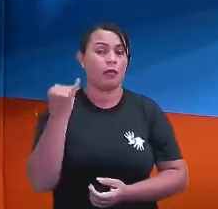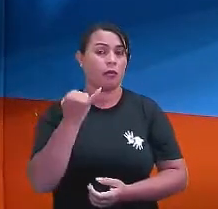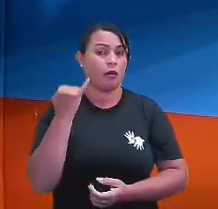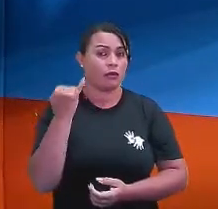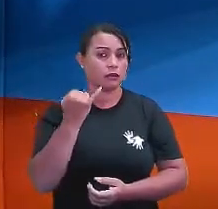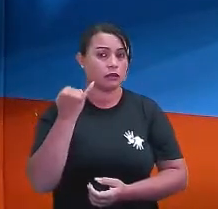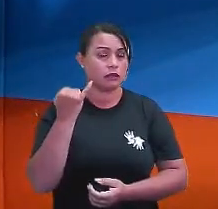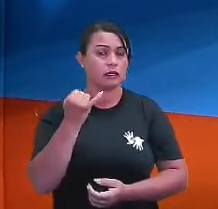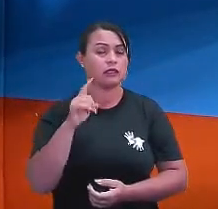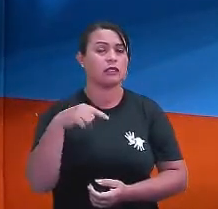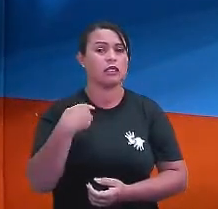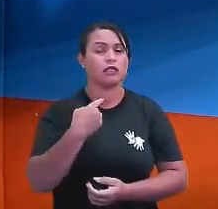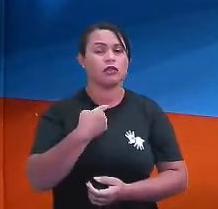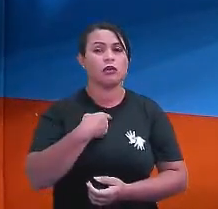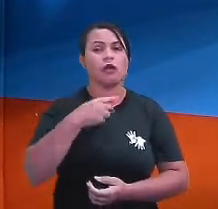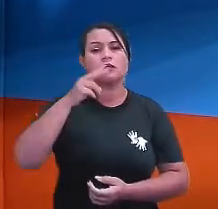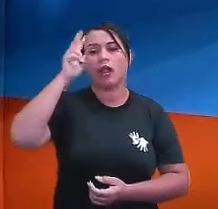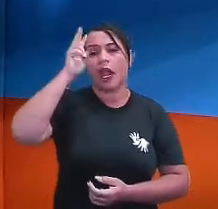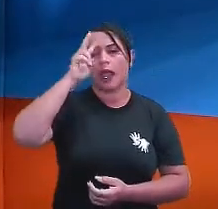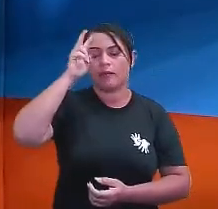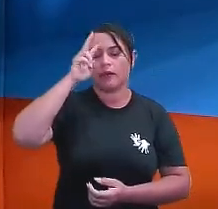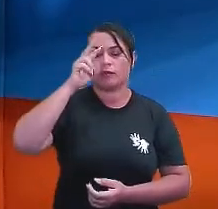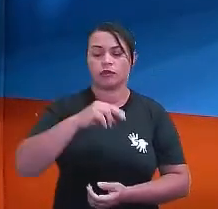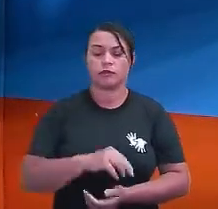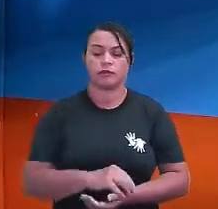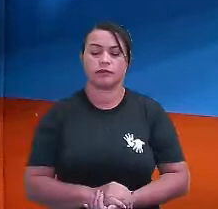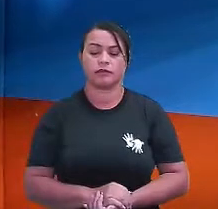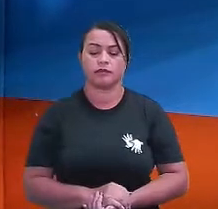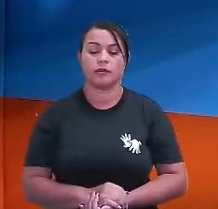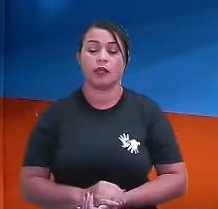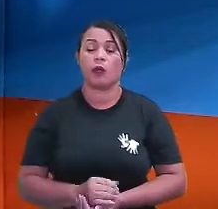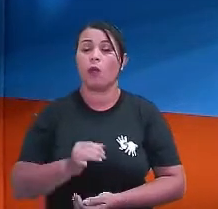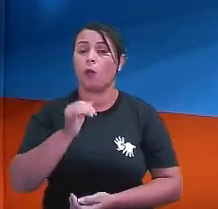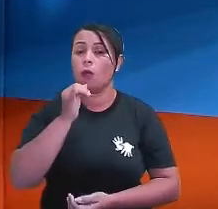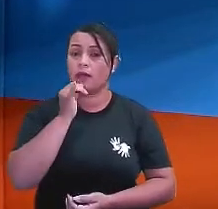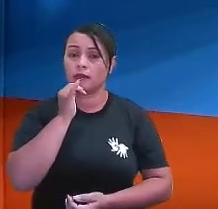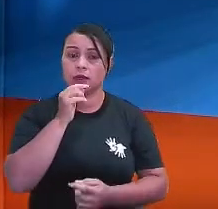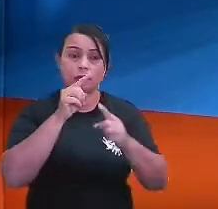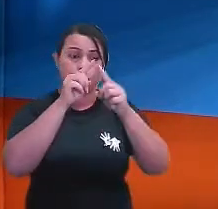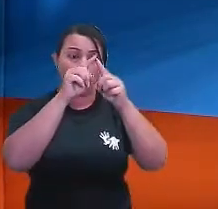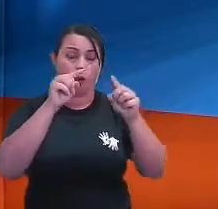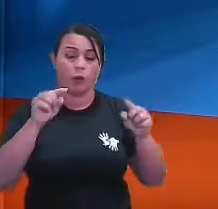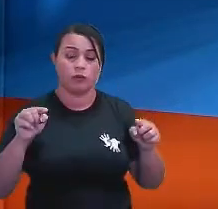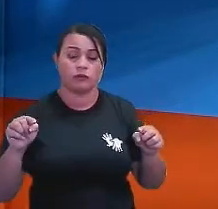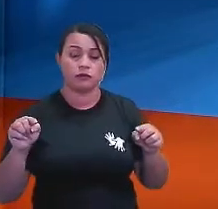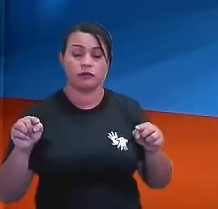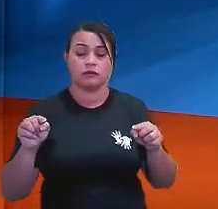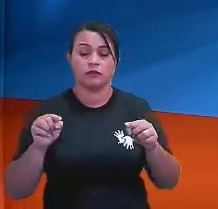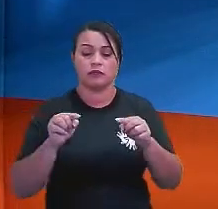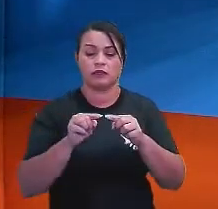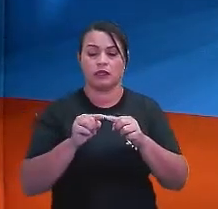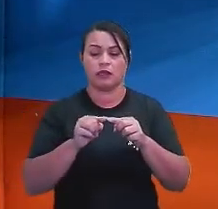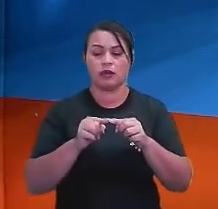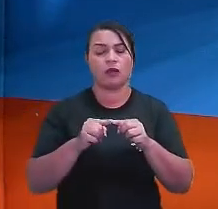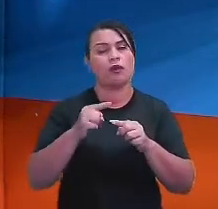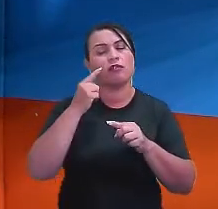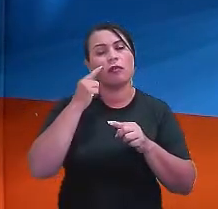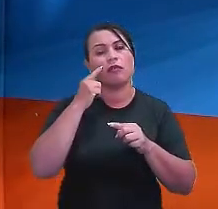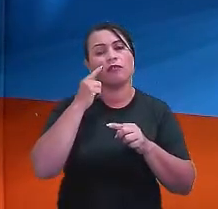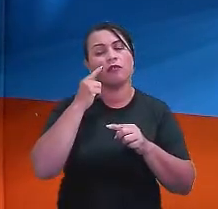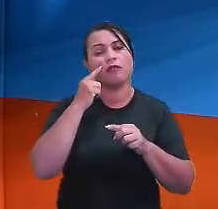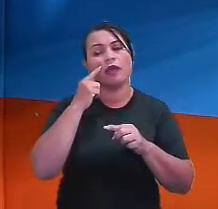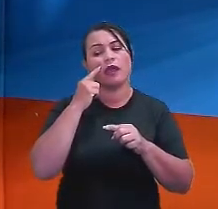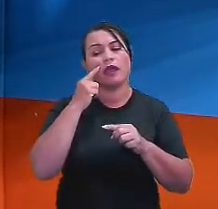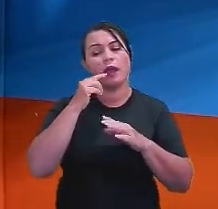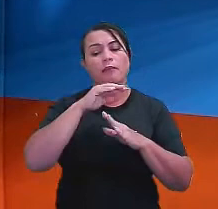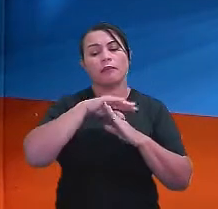é importante que a gente relembre isso. Vamos a um exemplo com triângulos. Determine a medida X indicada na